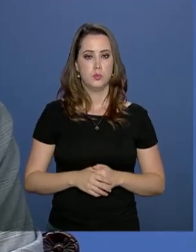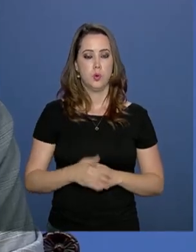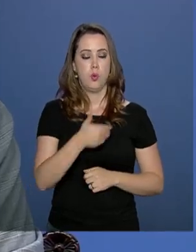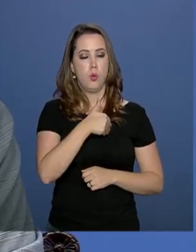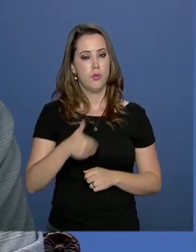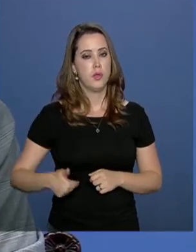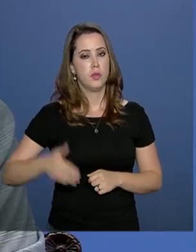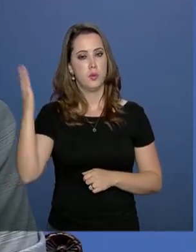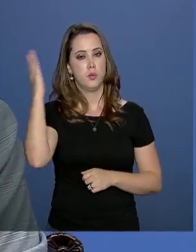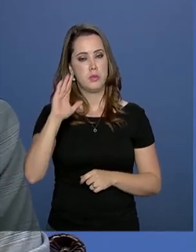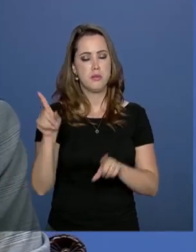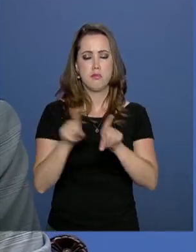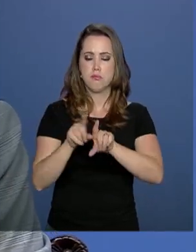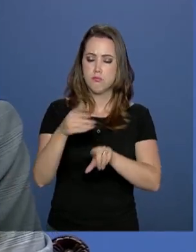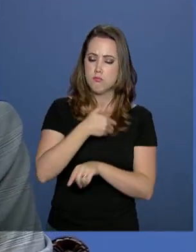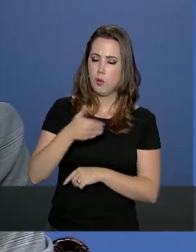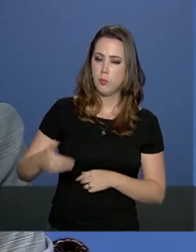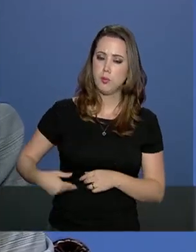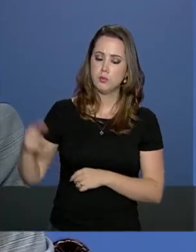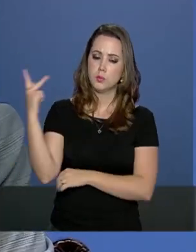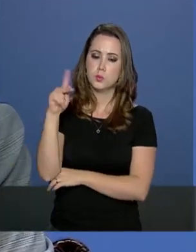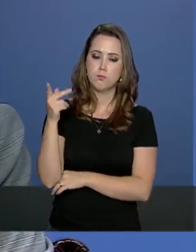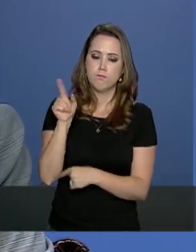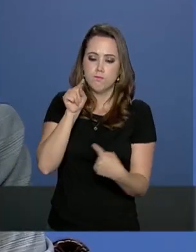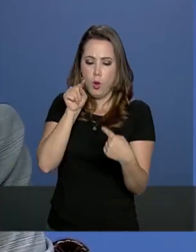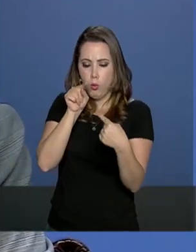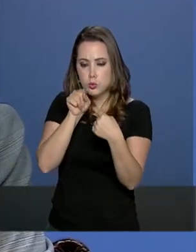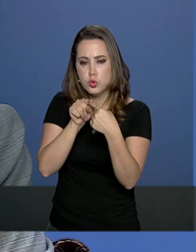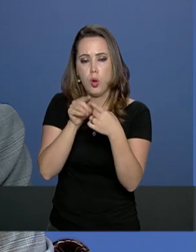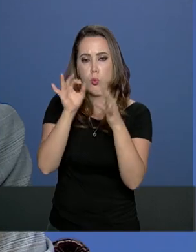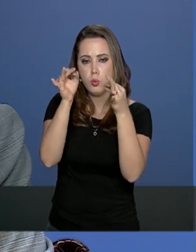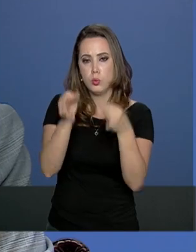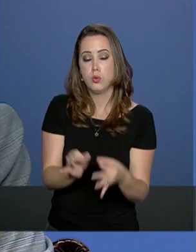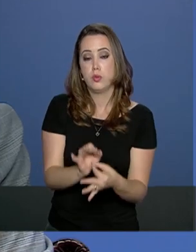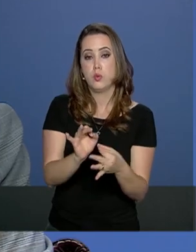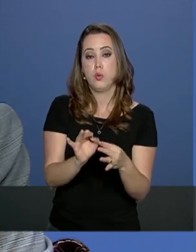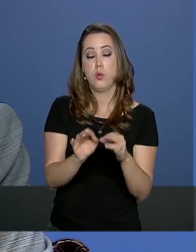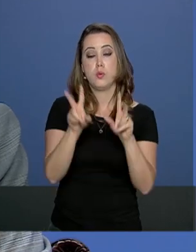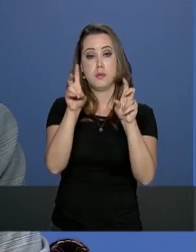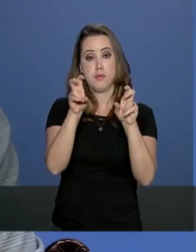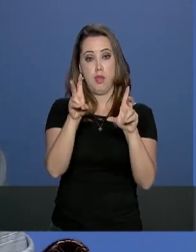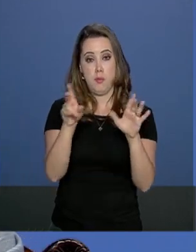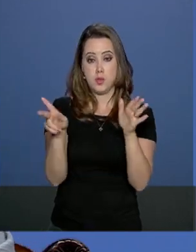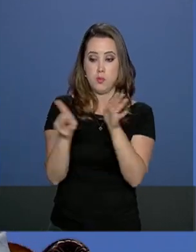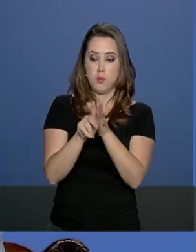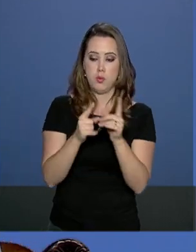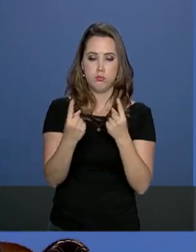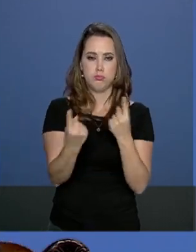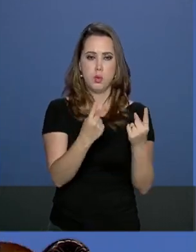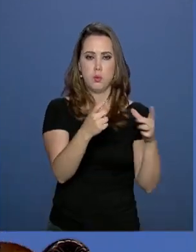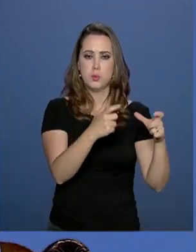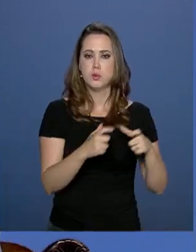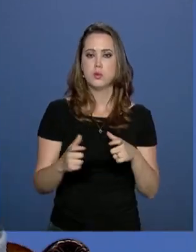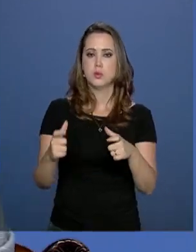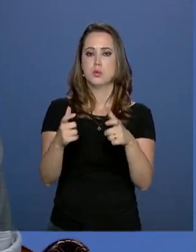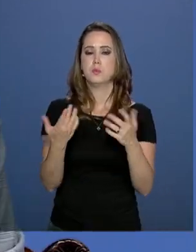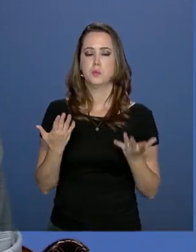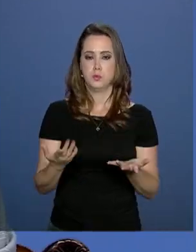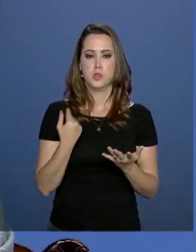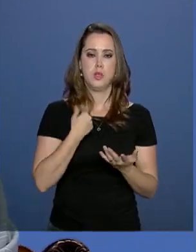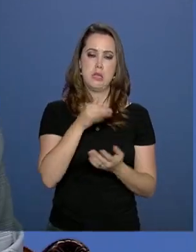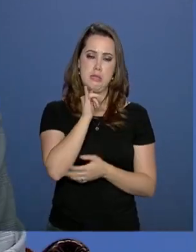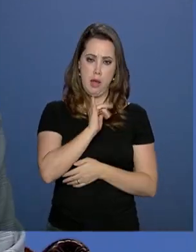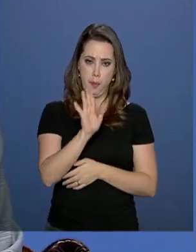do Brasil e o governo do Paraguai estão muito alinhados nos temas regionais. O exemplo talvez mais claro é a atuação